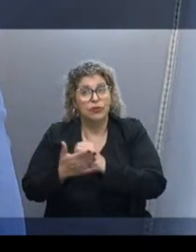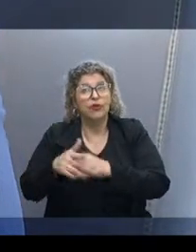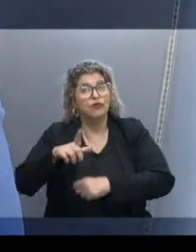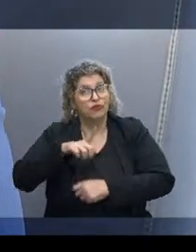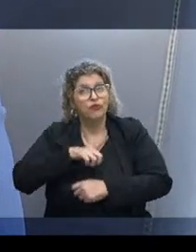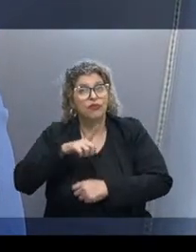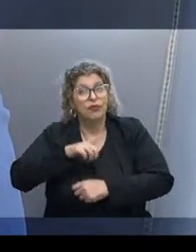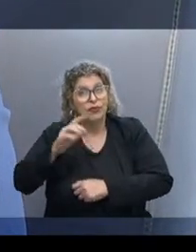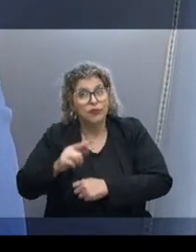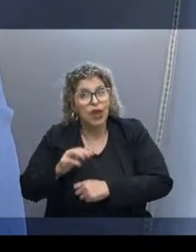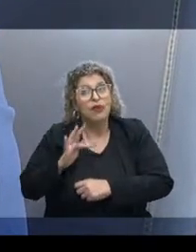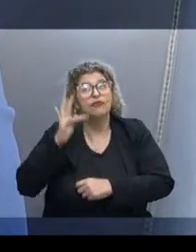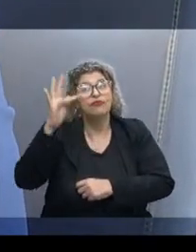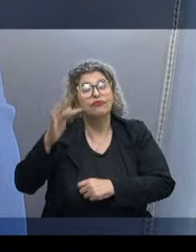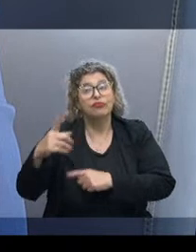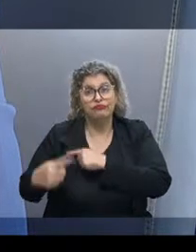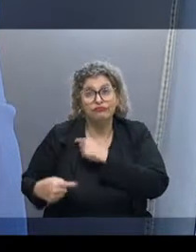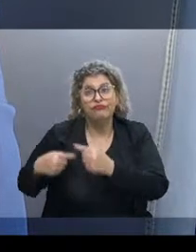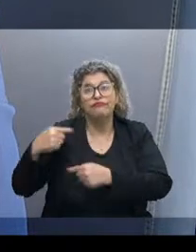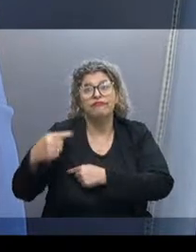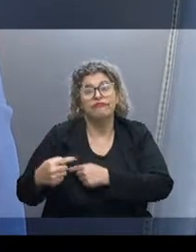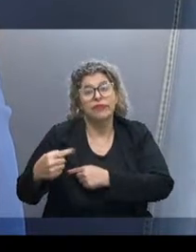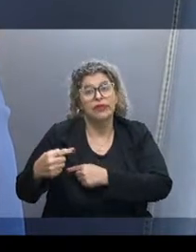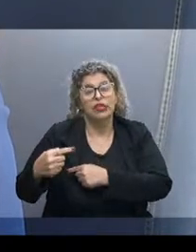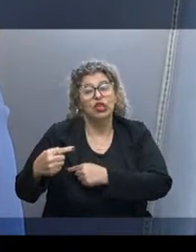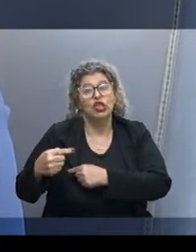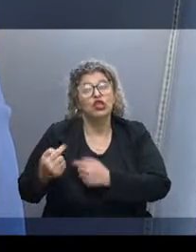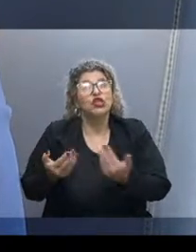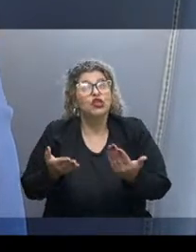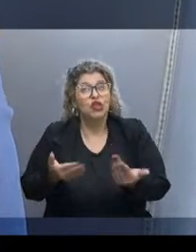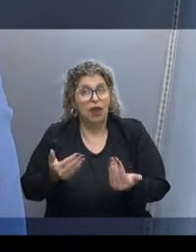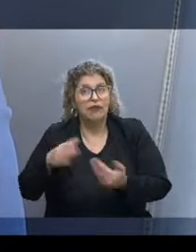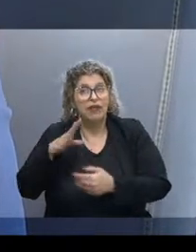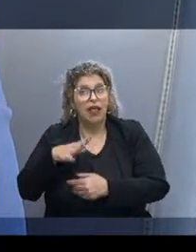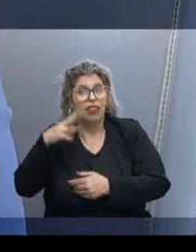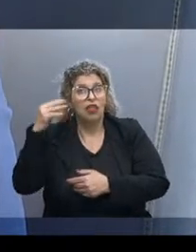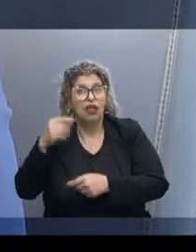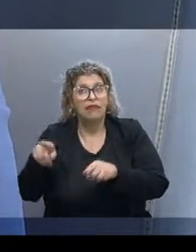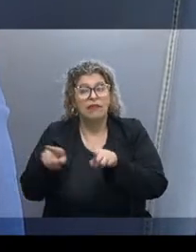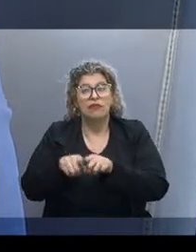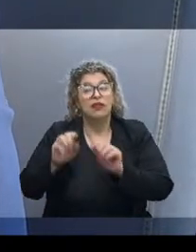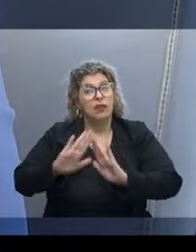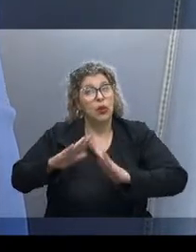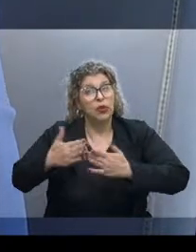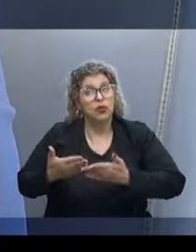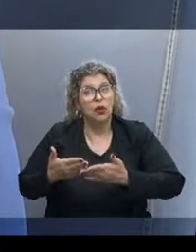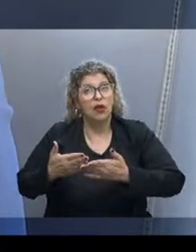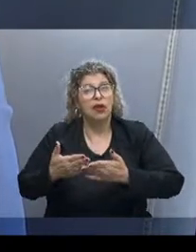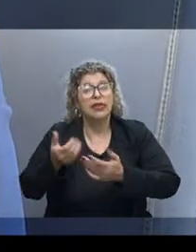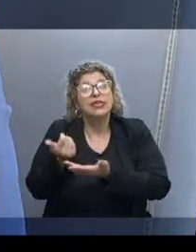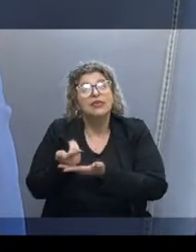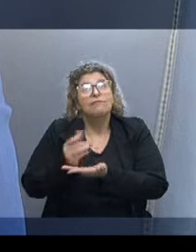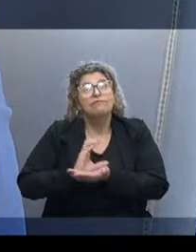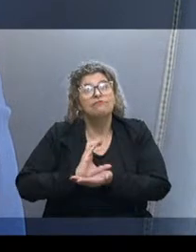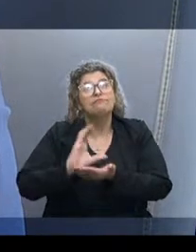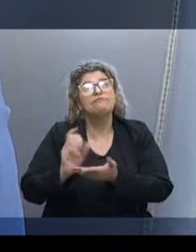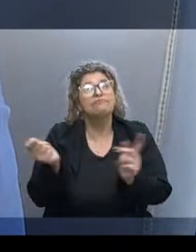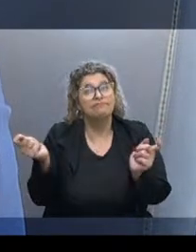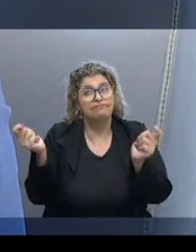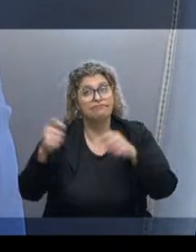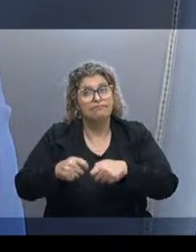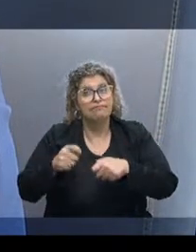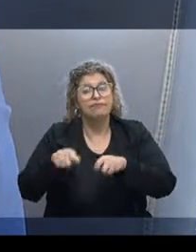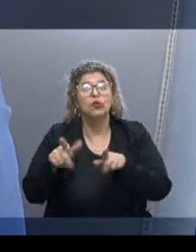nas futuras gerações de jovens e adolescentes que estão aí nas escolas, e que esses investimentos possam permitir